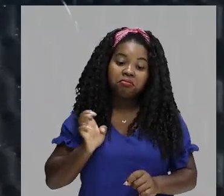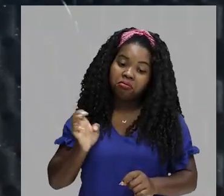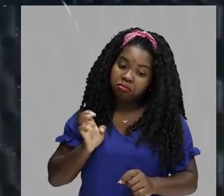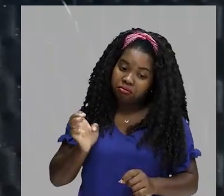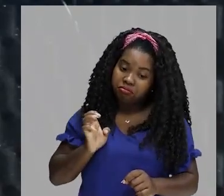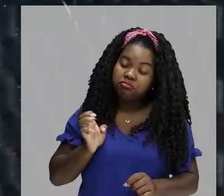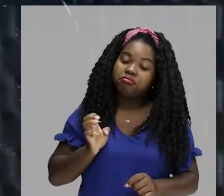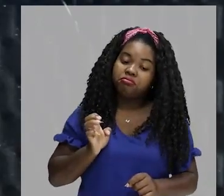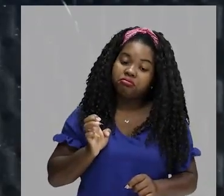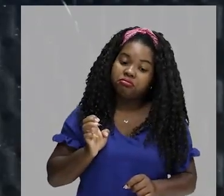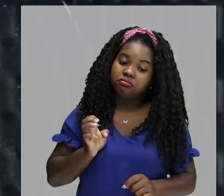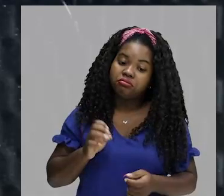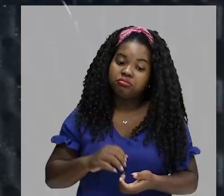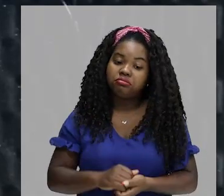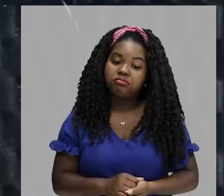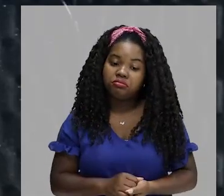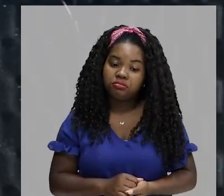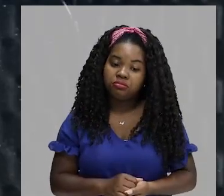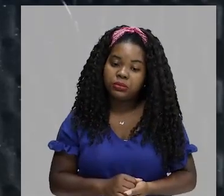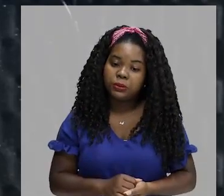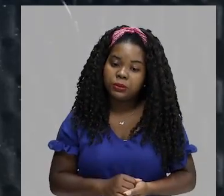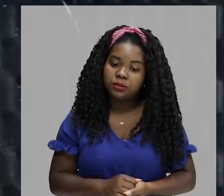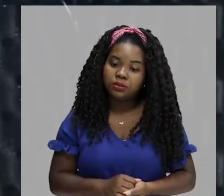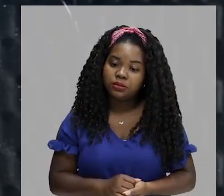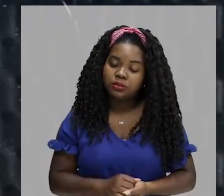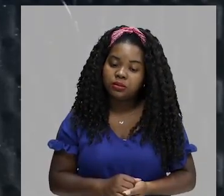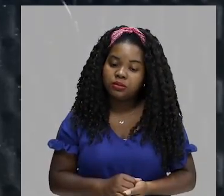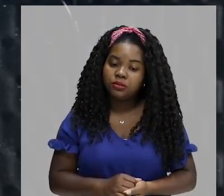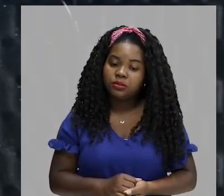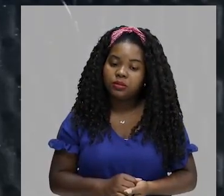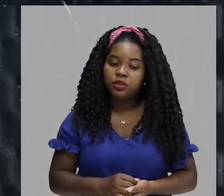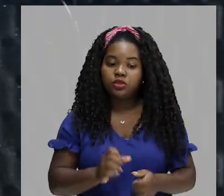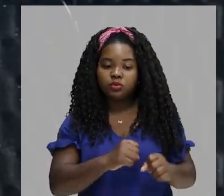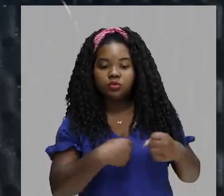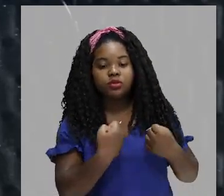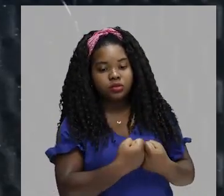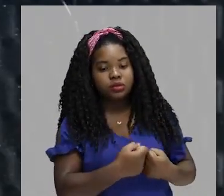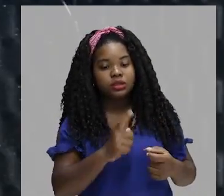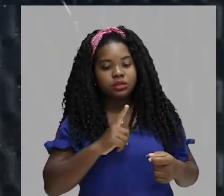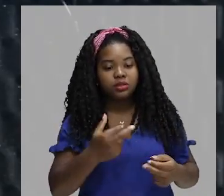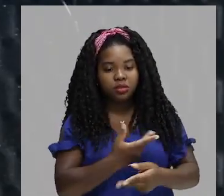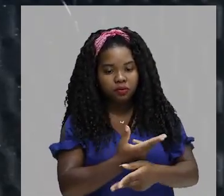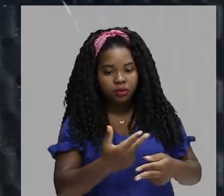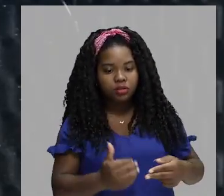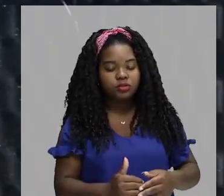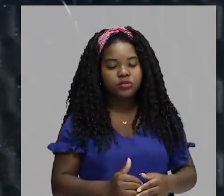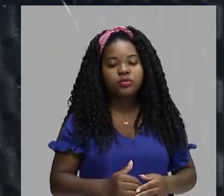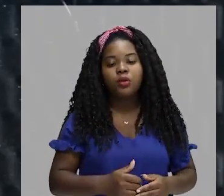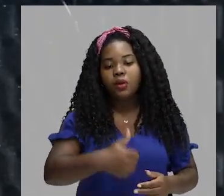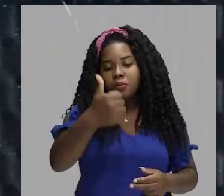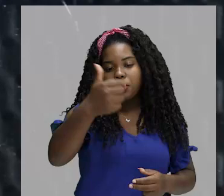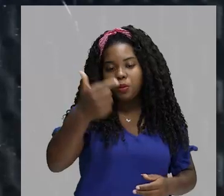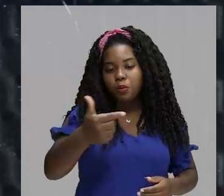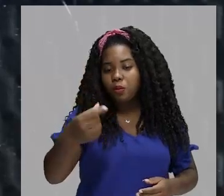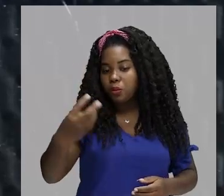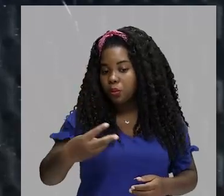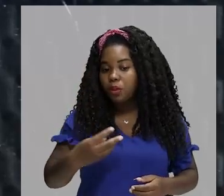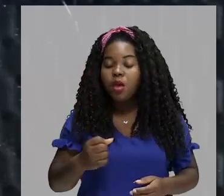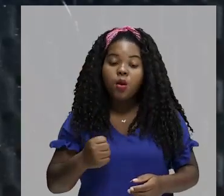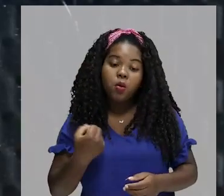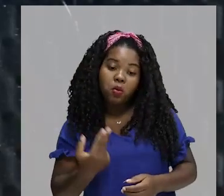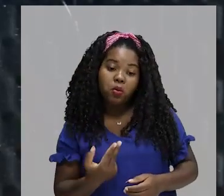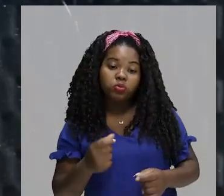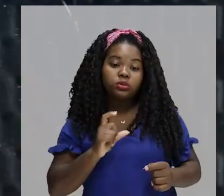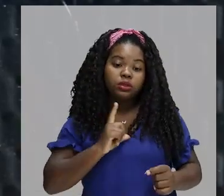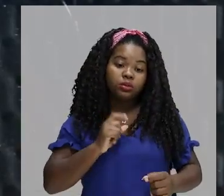estamos diante de uma sociedade estamental rigidamente estratificada, ou ele poderia estar lá na base dessa pirâmide